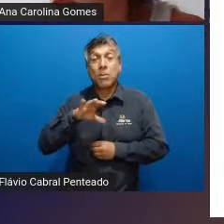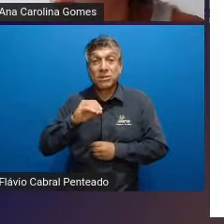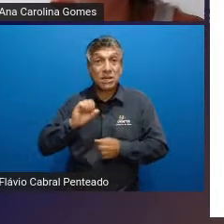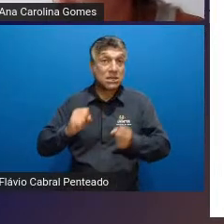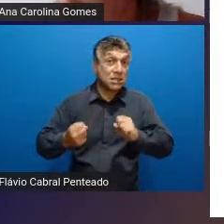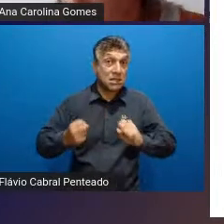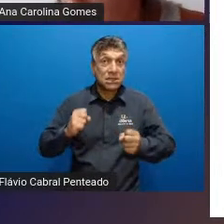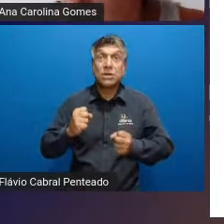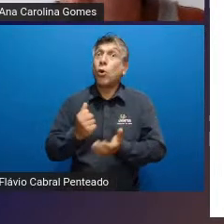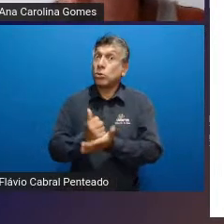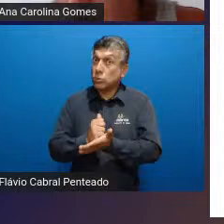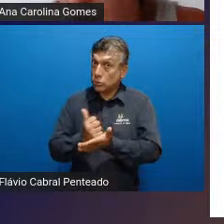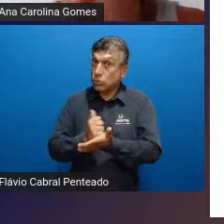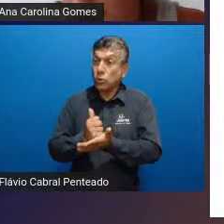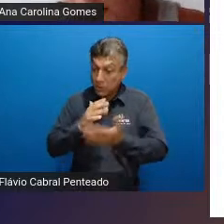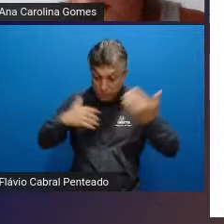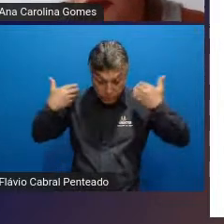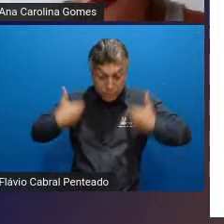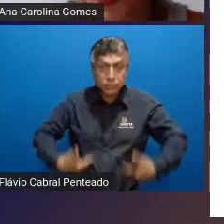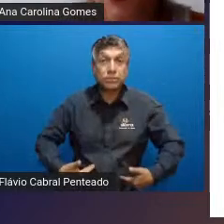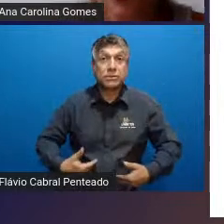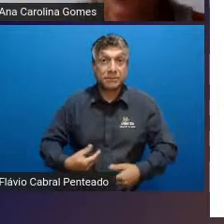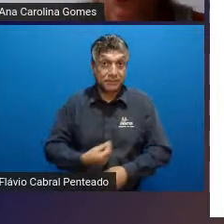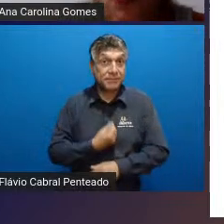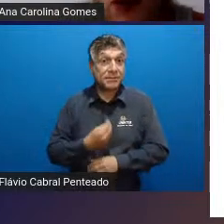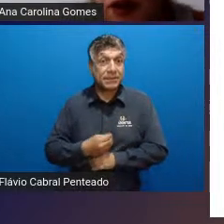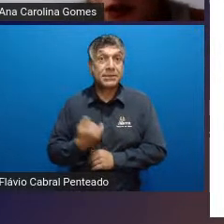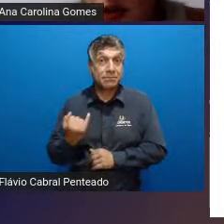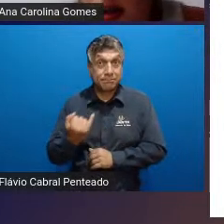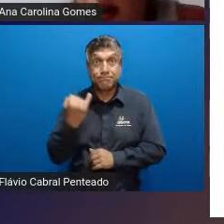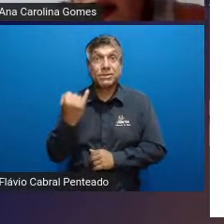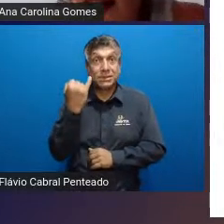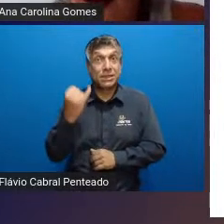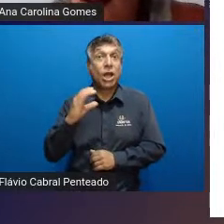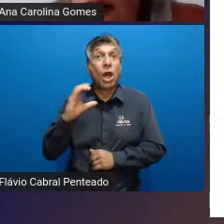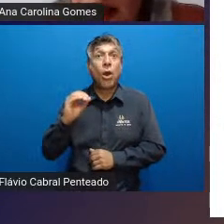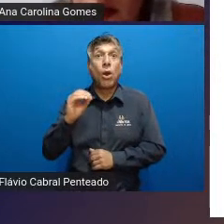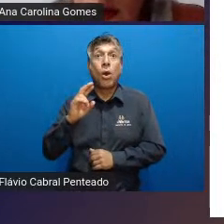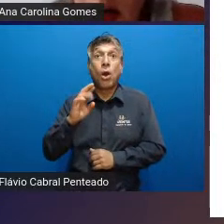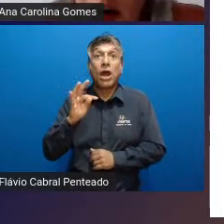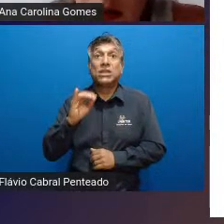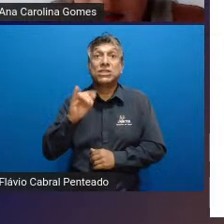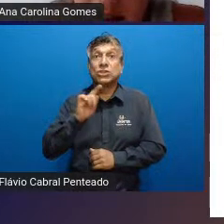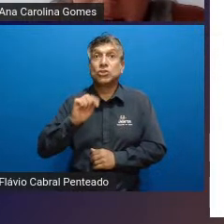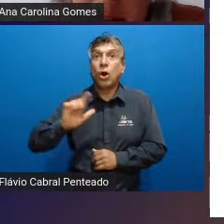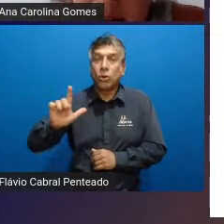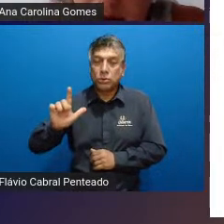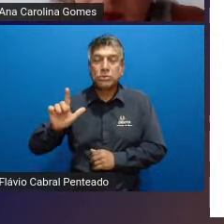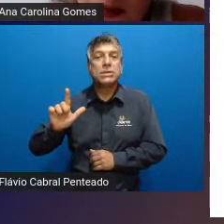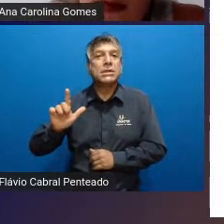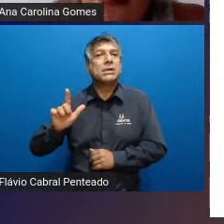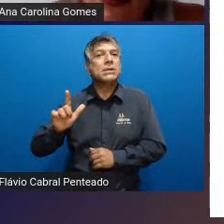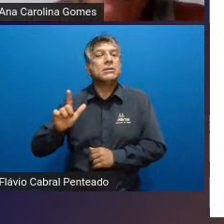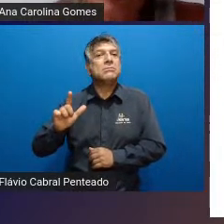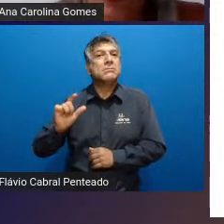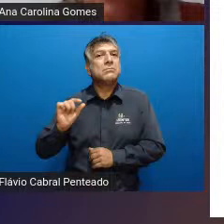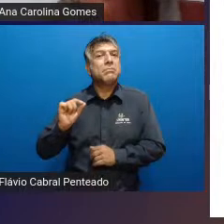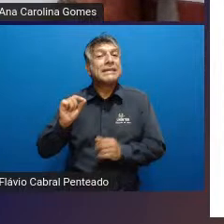cortisol ele controla praticamente tudo no nosso corpo tá bom então por isso que ele é tão importante relaxamento e melhora do estresse